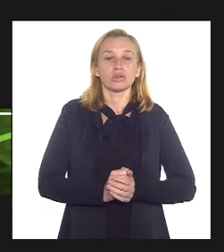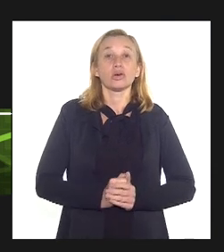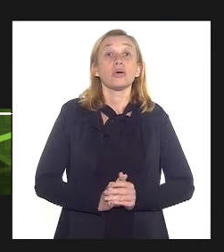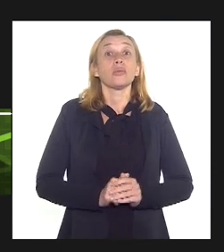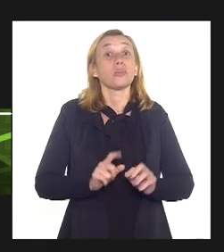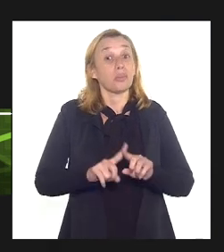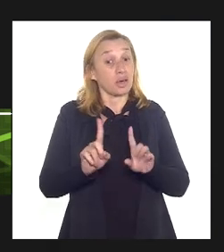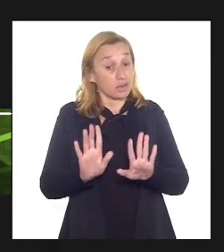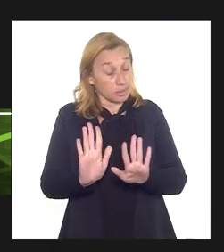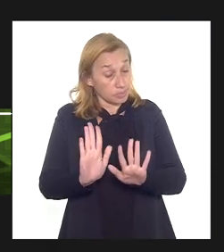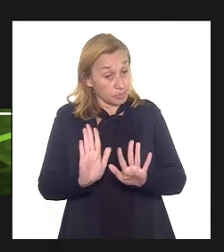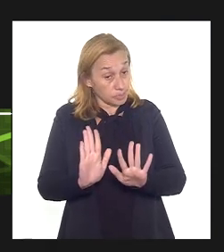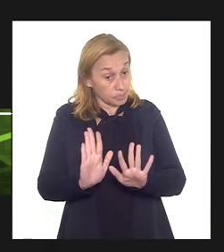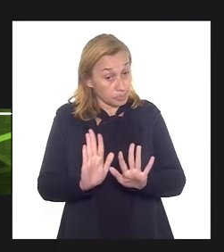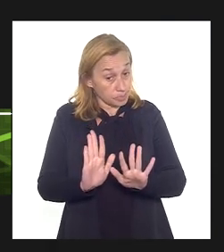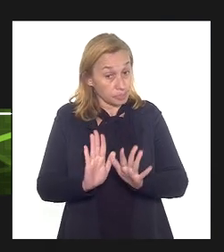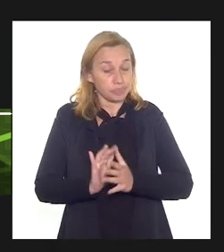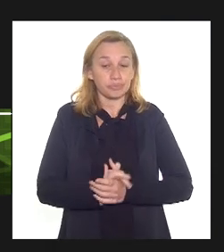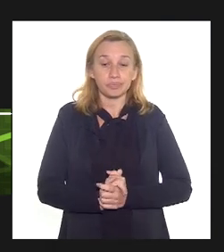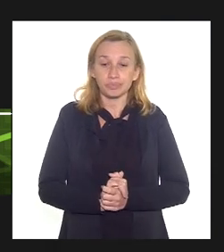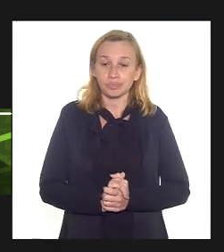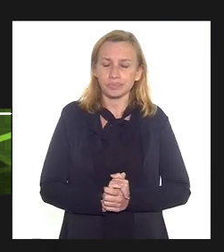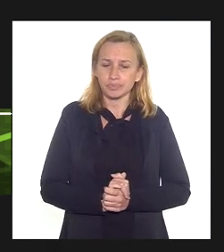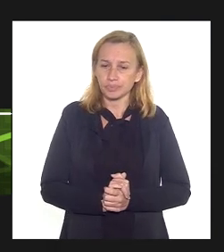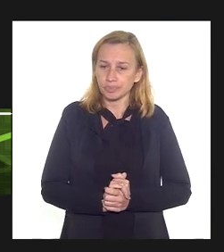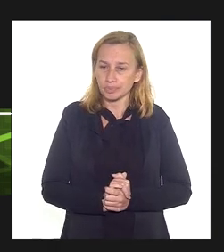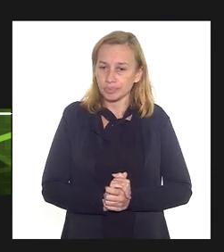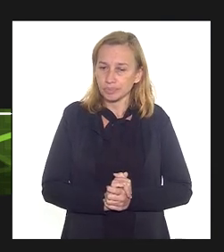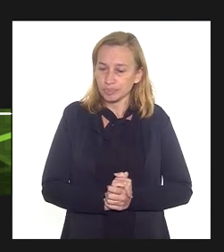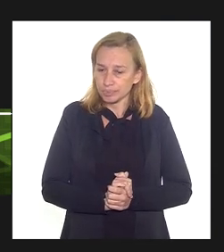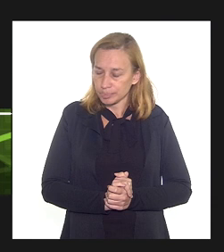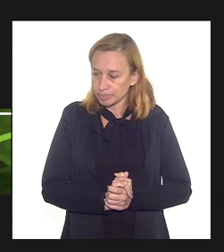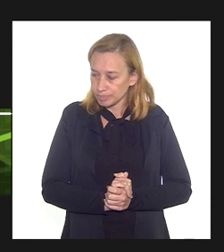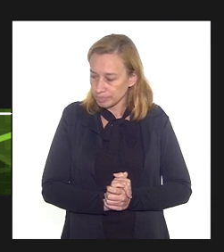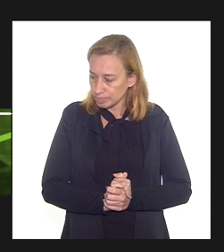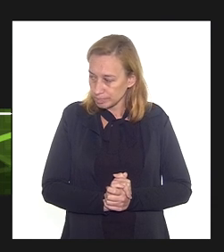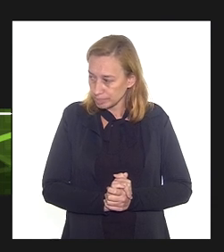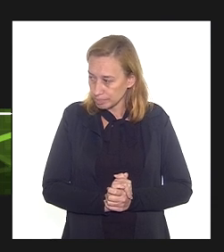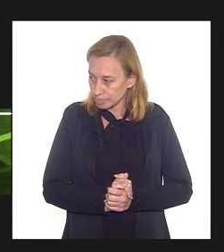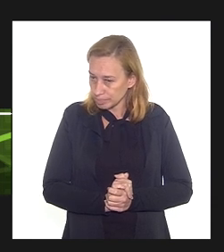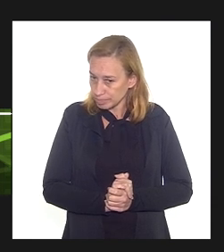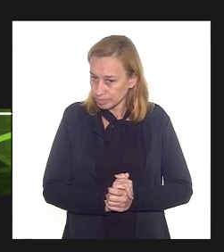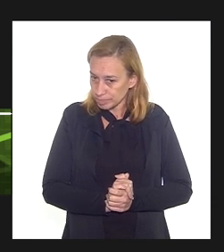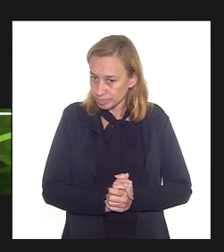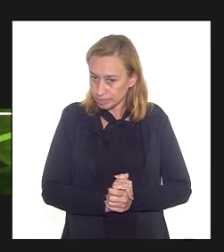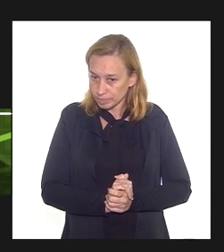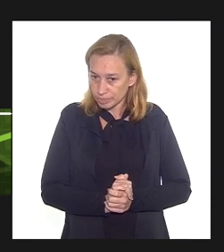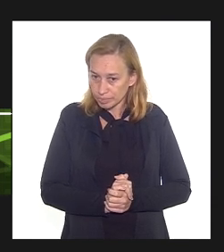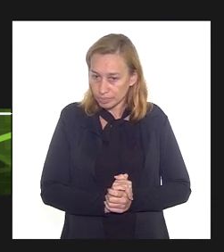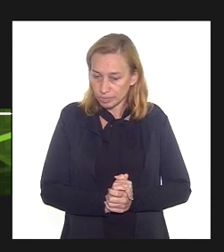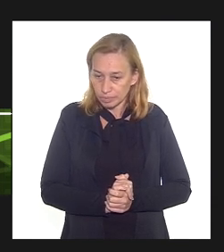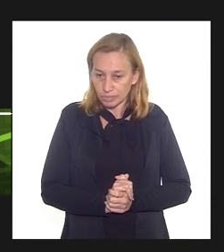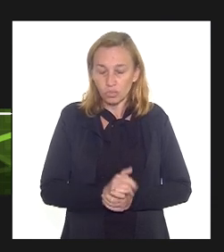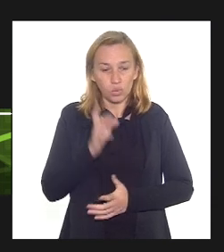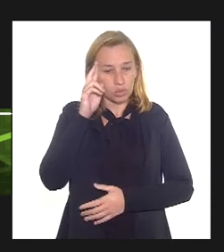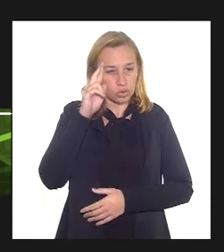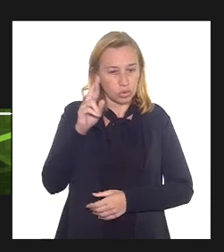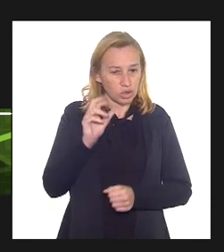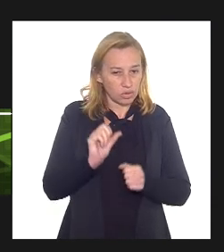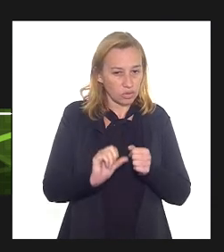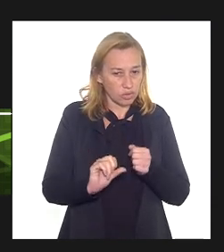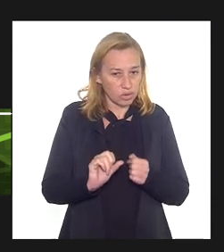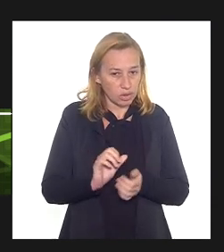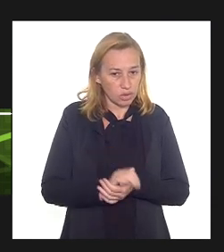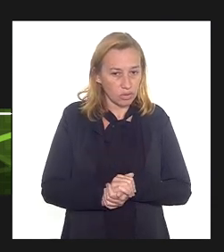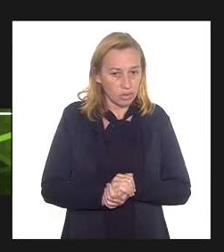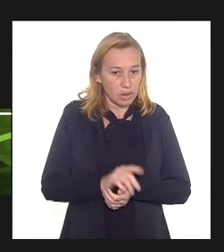imaginemos imaginemos que o senhor tenha feito isso com